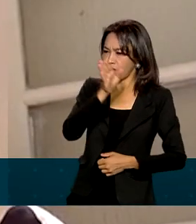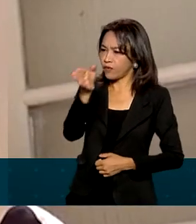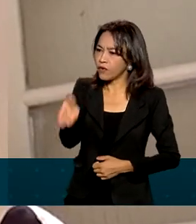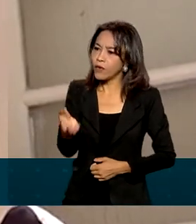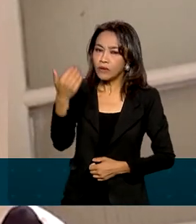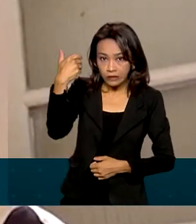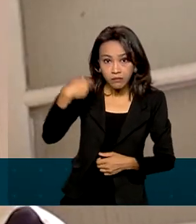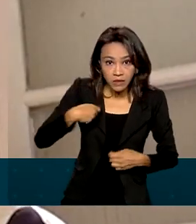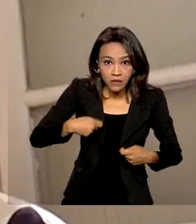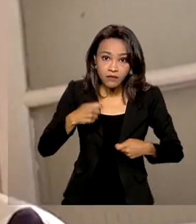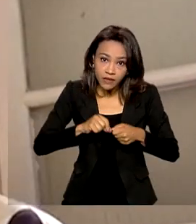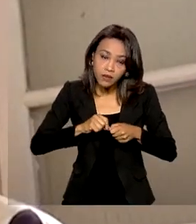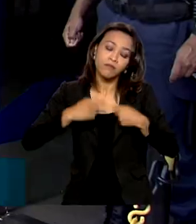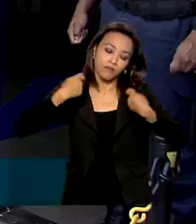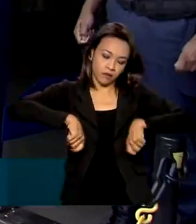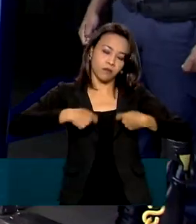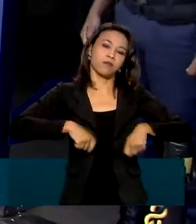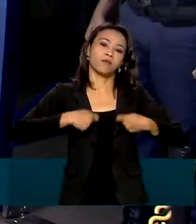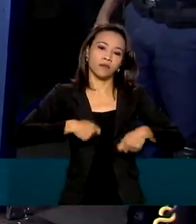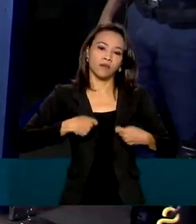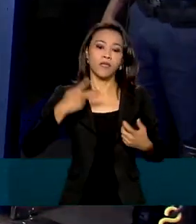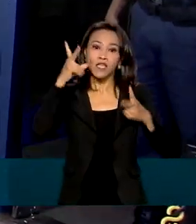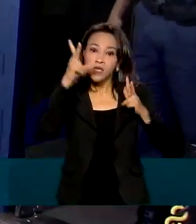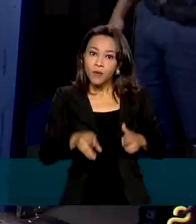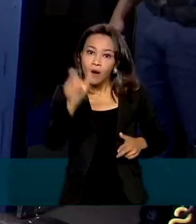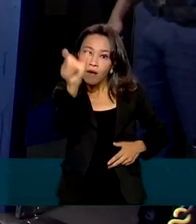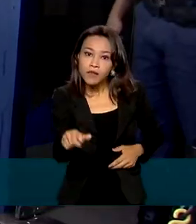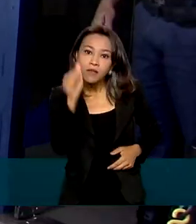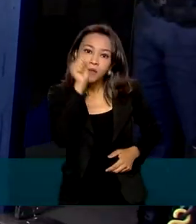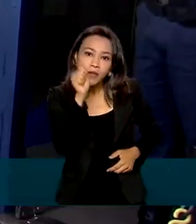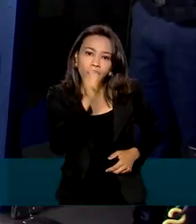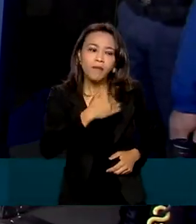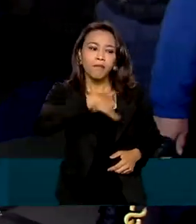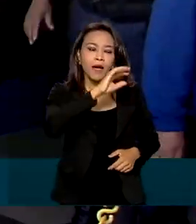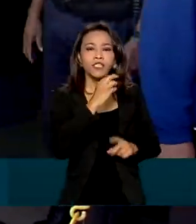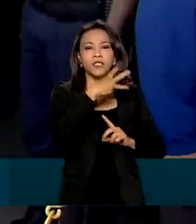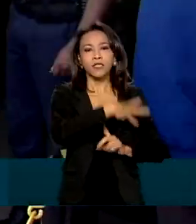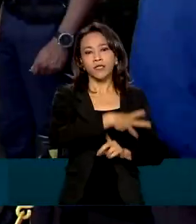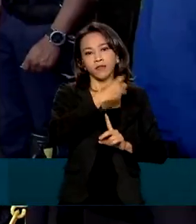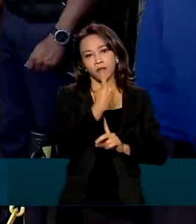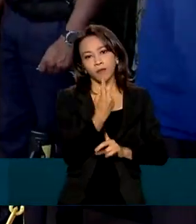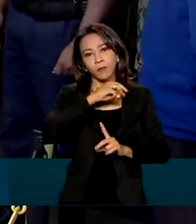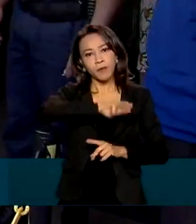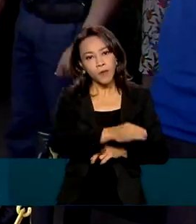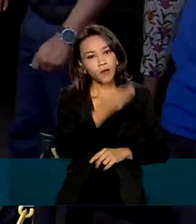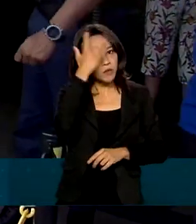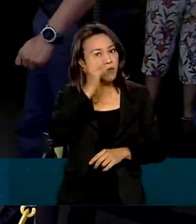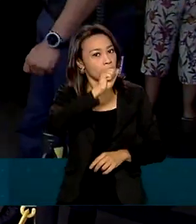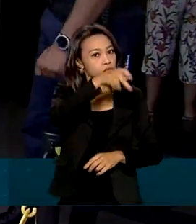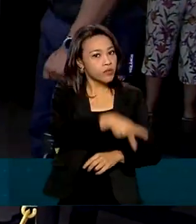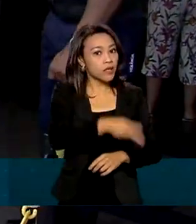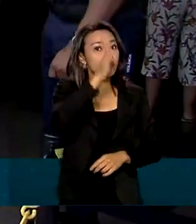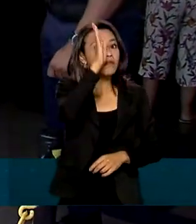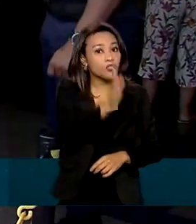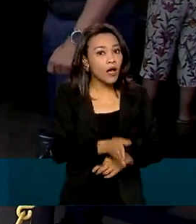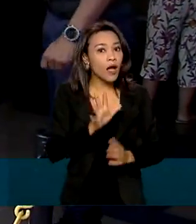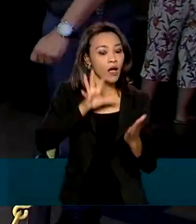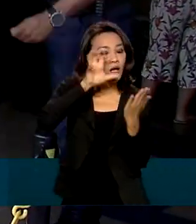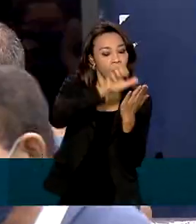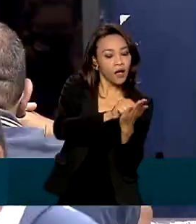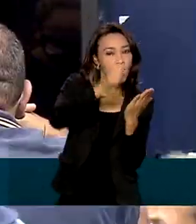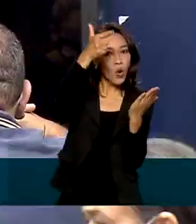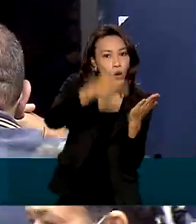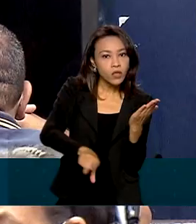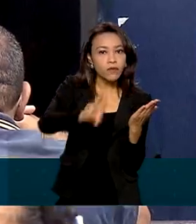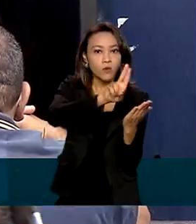é para fazer, tem que fazer mesmo. Assim como Maria Eva, mais de 31 milhões de aposentados já fizeram recadastramento este